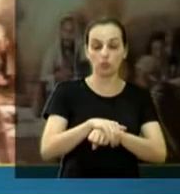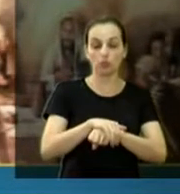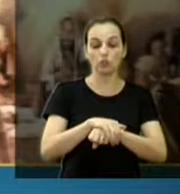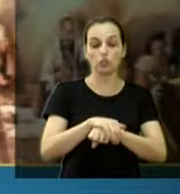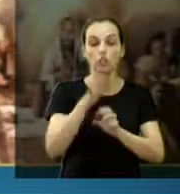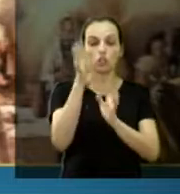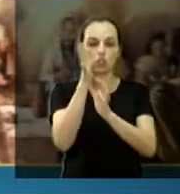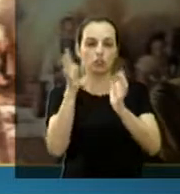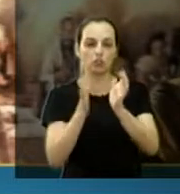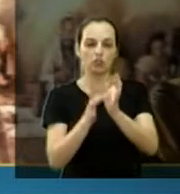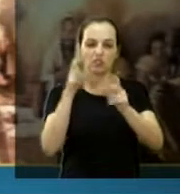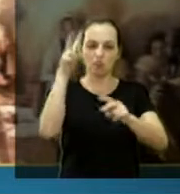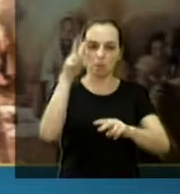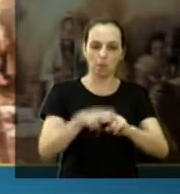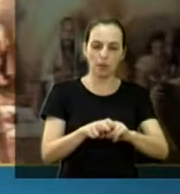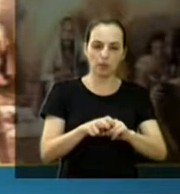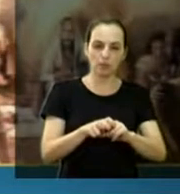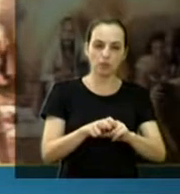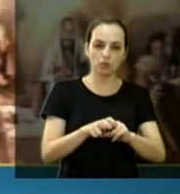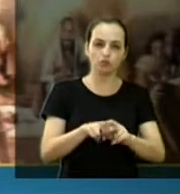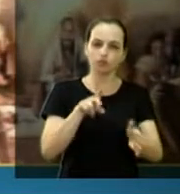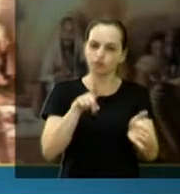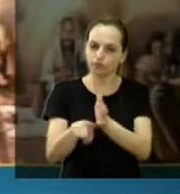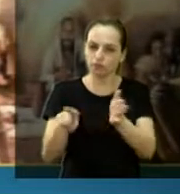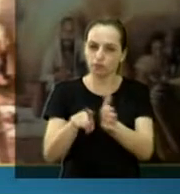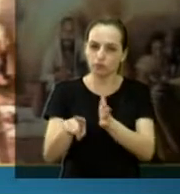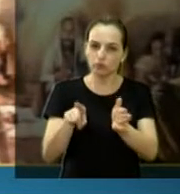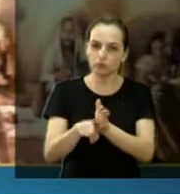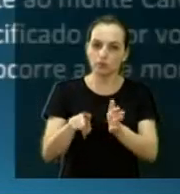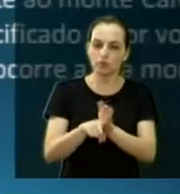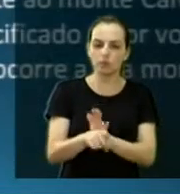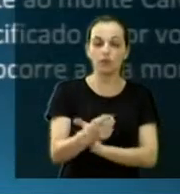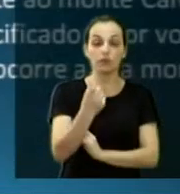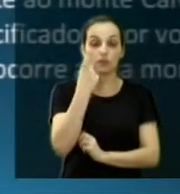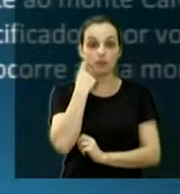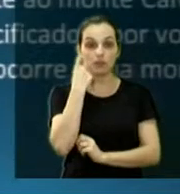e o amanhecer de sexta-feira açoitado e condenado.